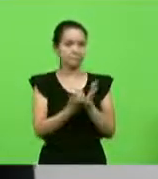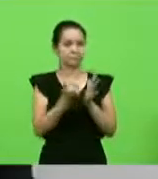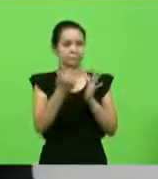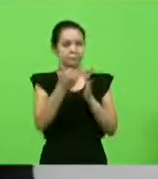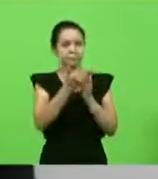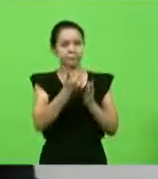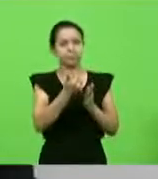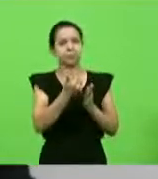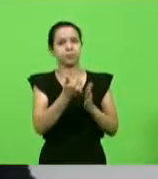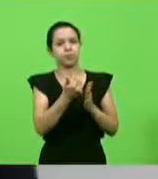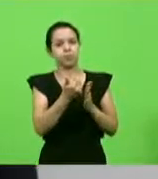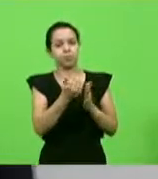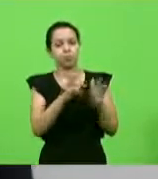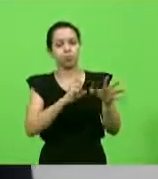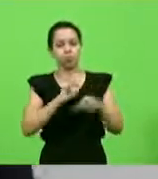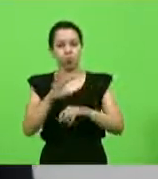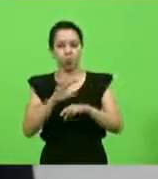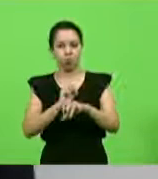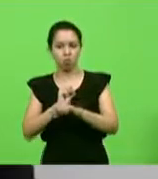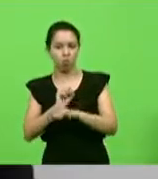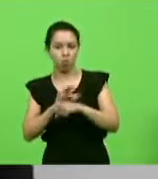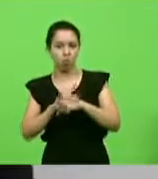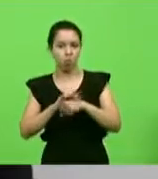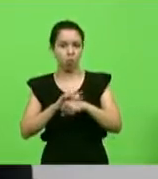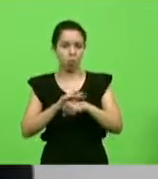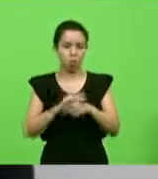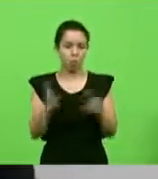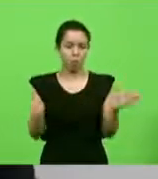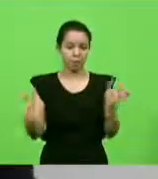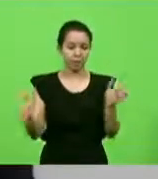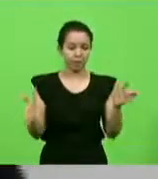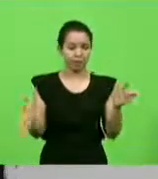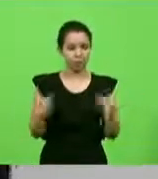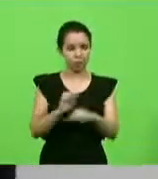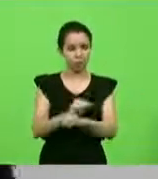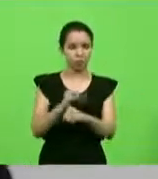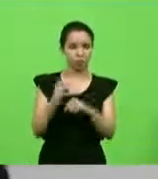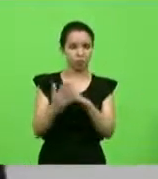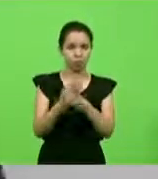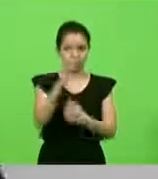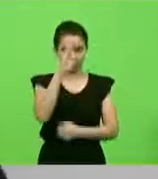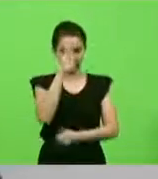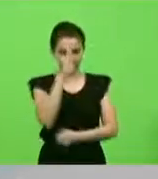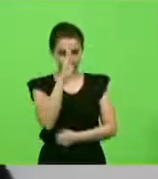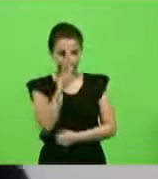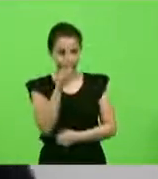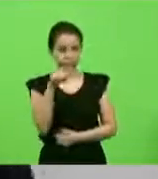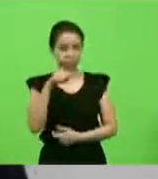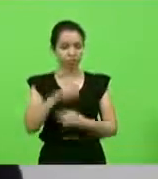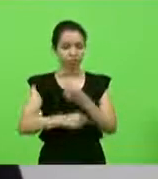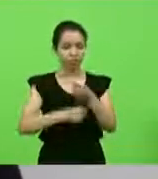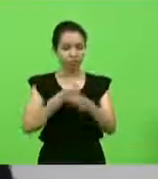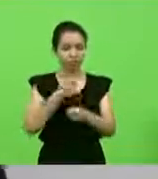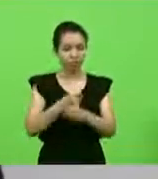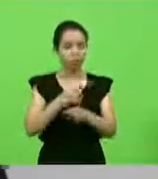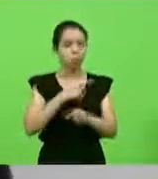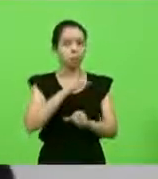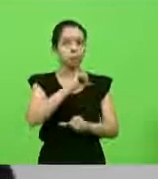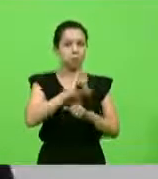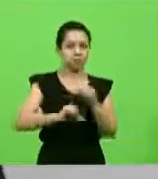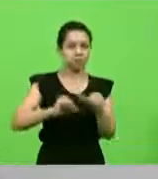período em que vivemos aí com a pandemia. Nesse ano, aconteceram alterações para evitar